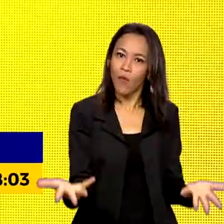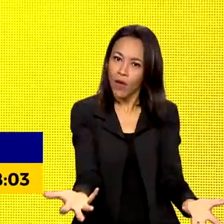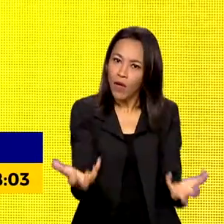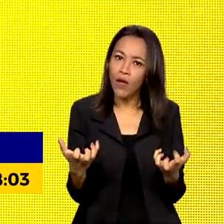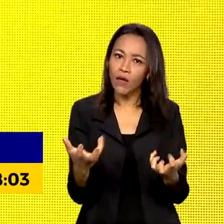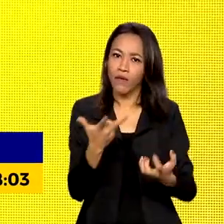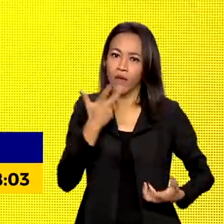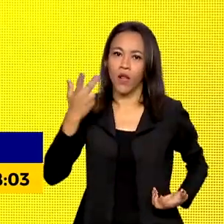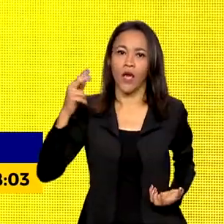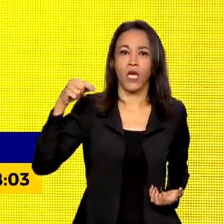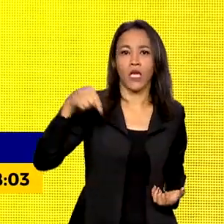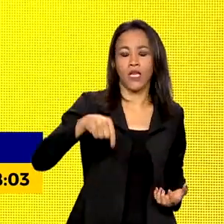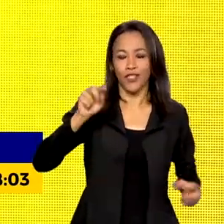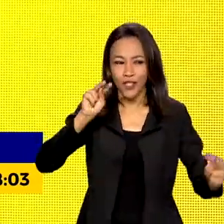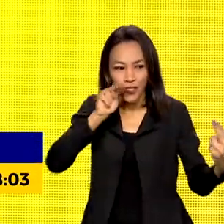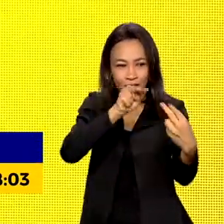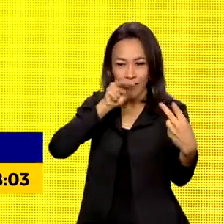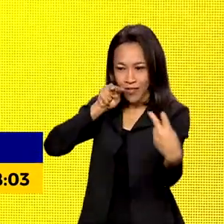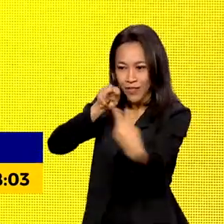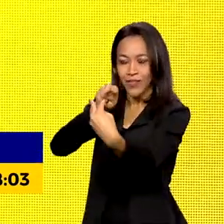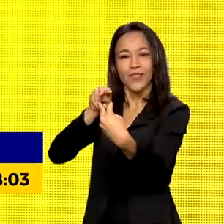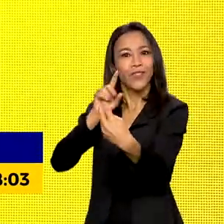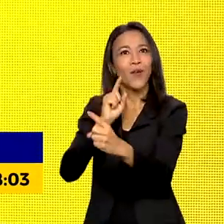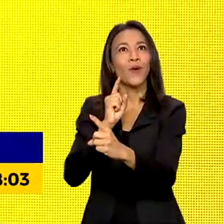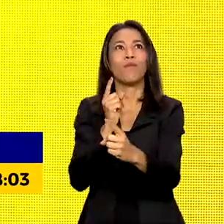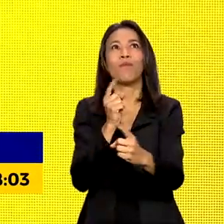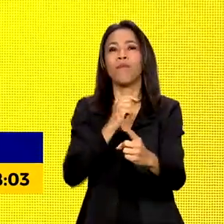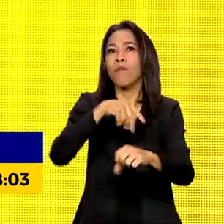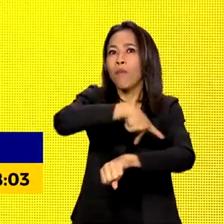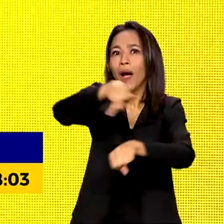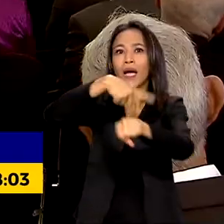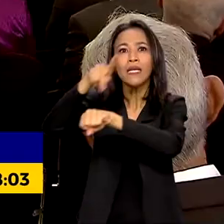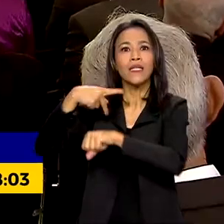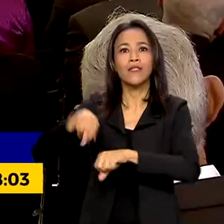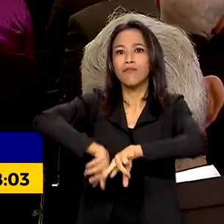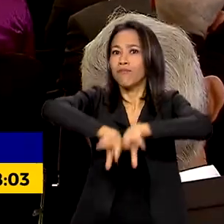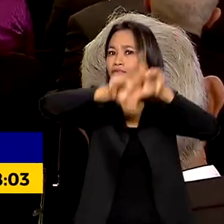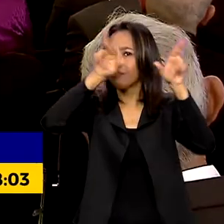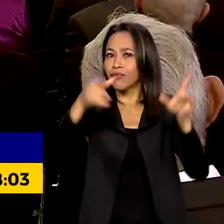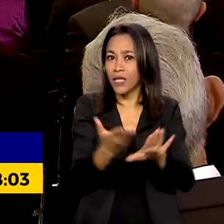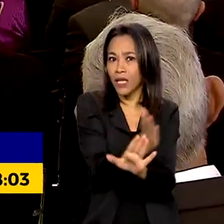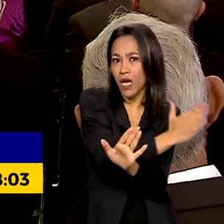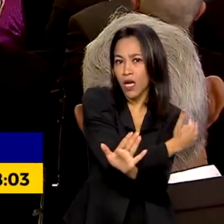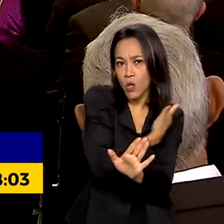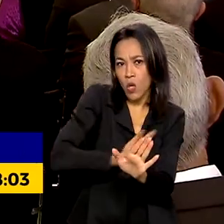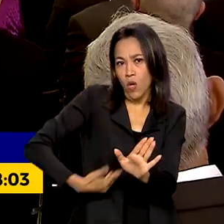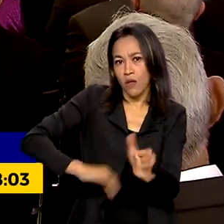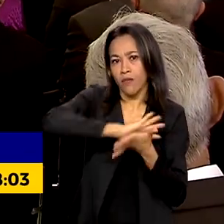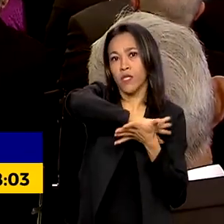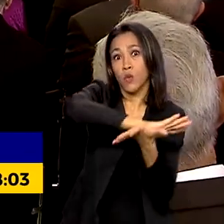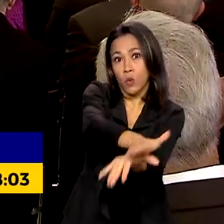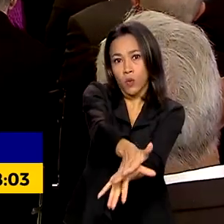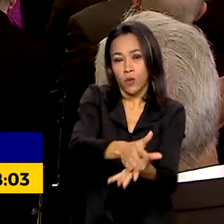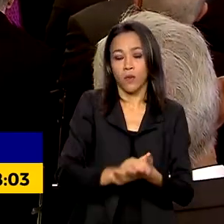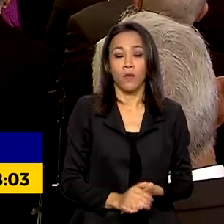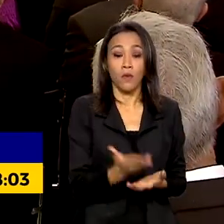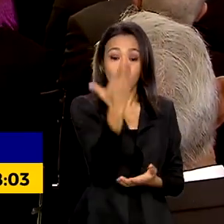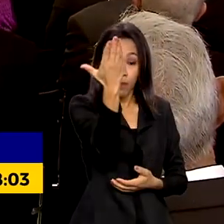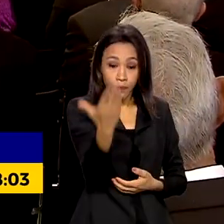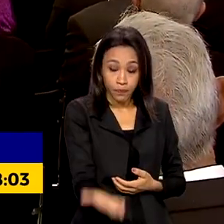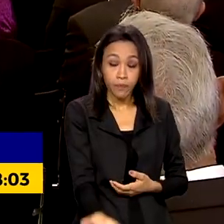quero falar de reencontro com o país plural que estava sendo destruído. Durante a solenidade, o governo também